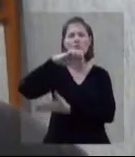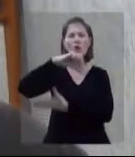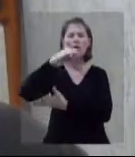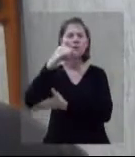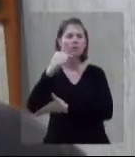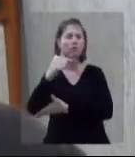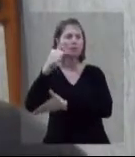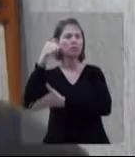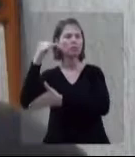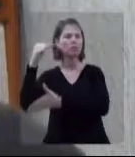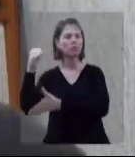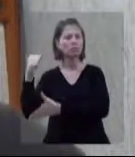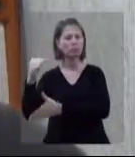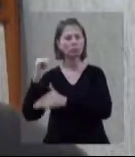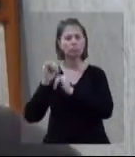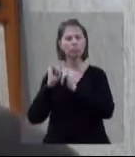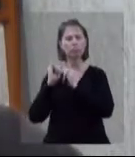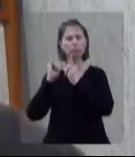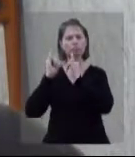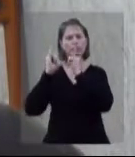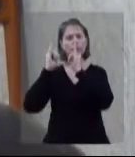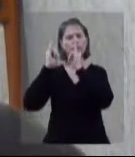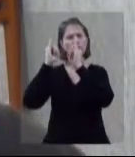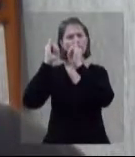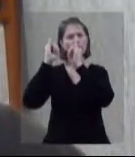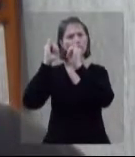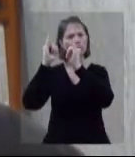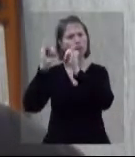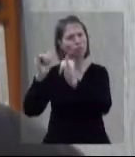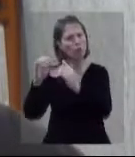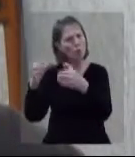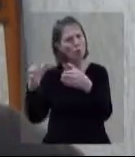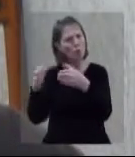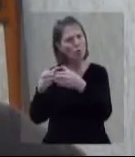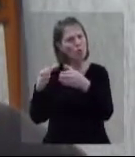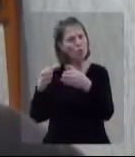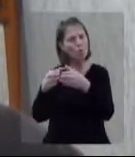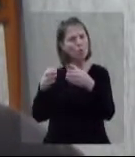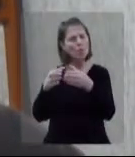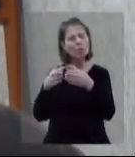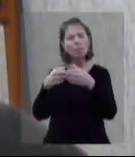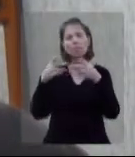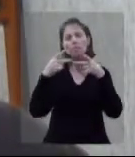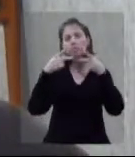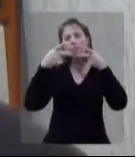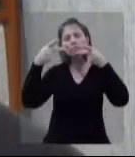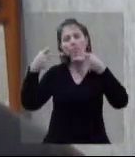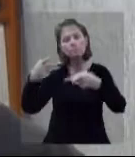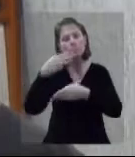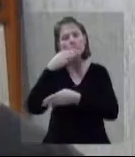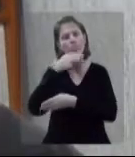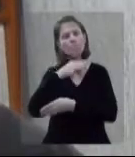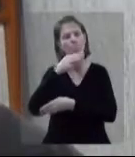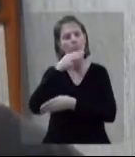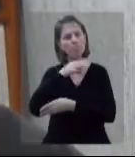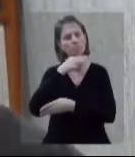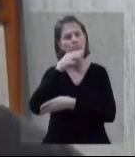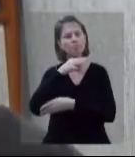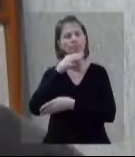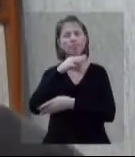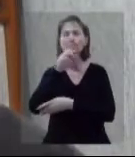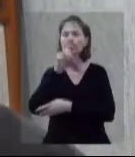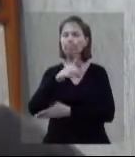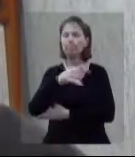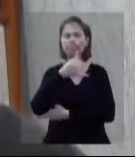1977. Passei pelo Rio lá com a nossa turma, com uma excursão, e eu conheci esse museu.